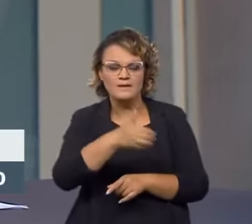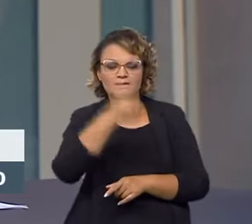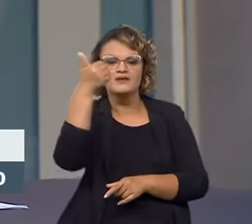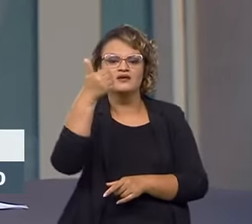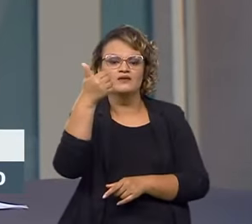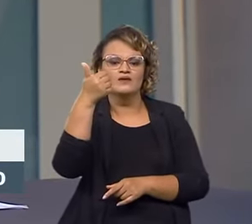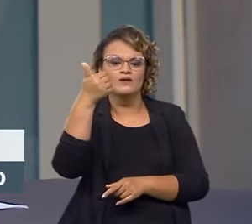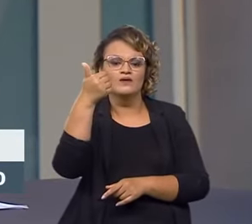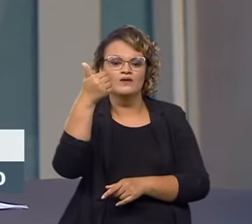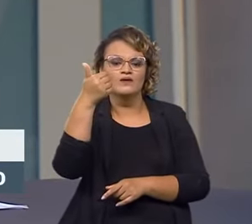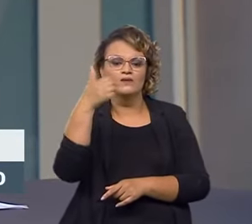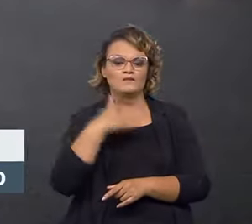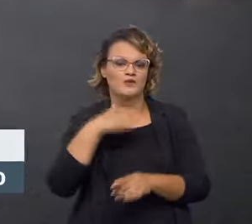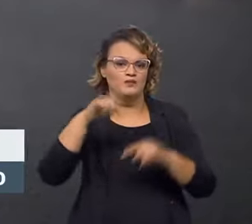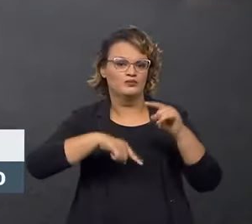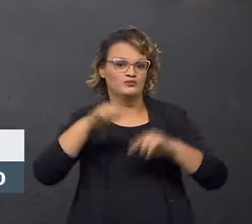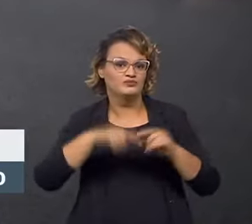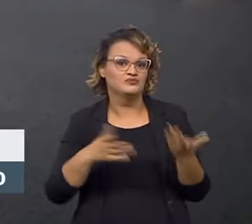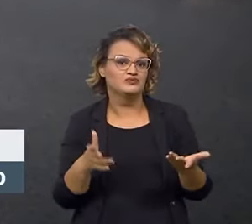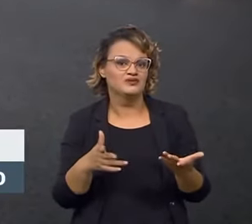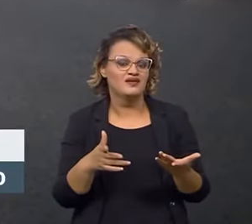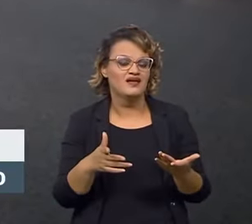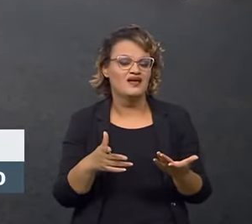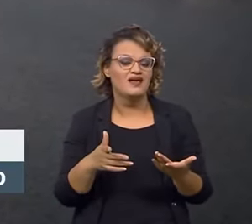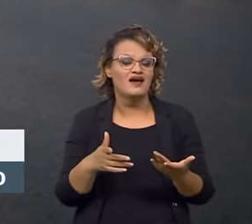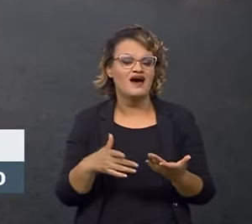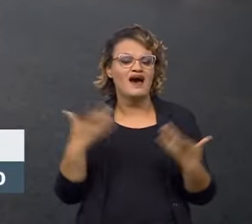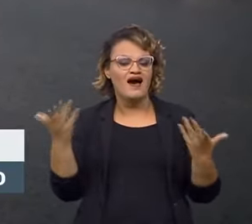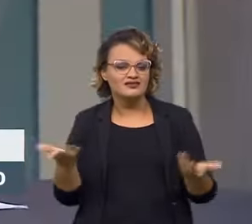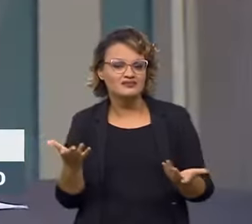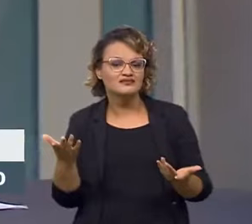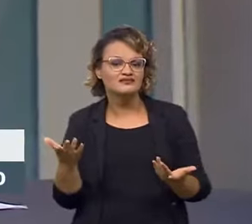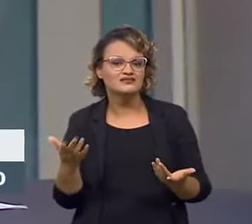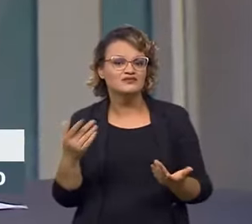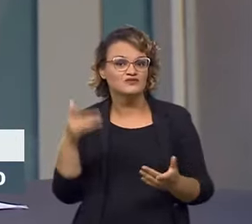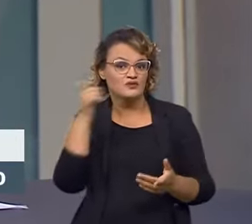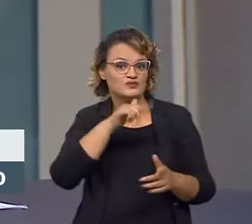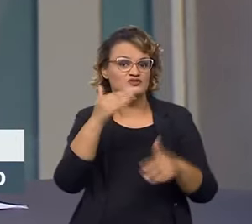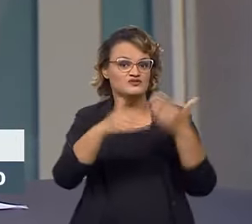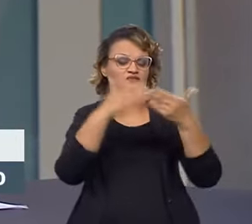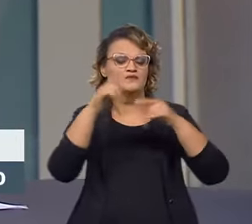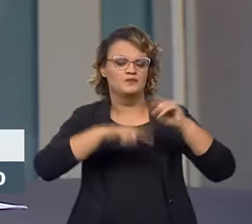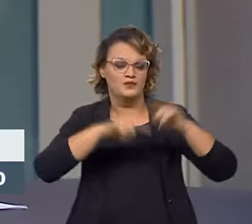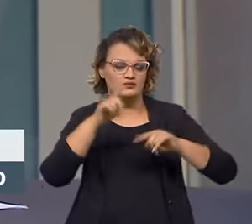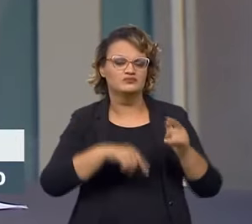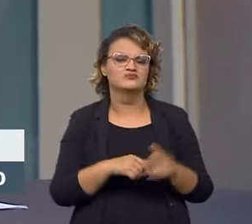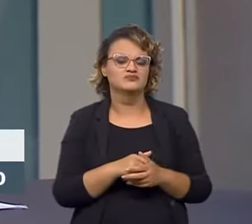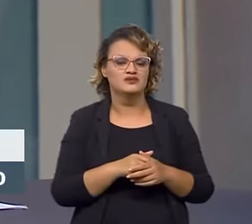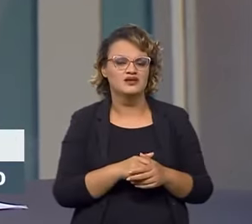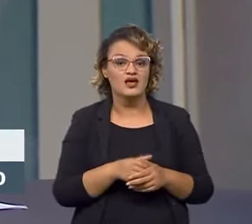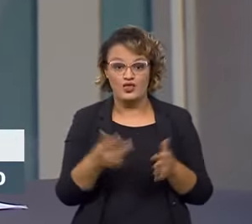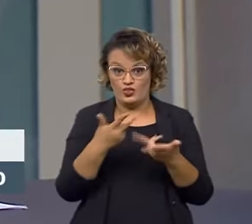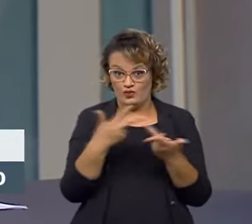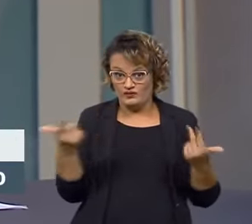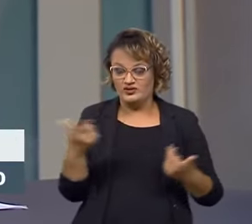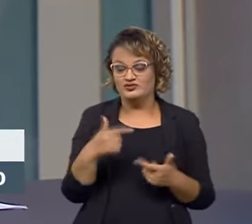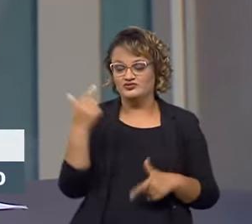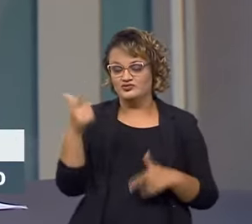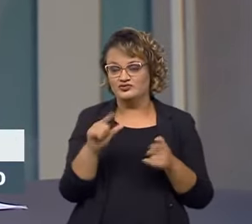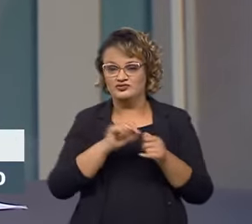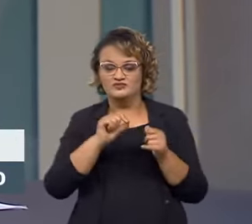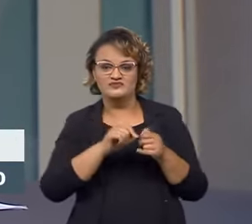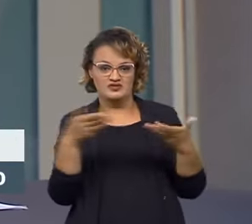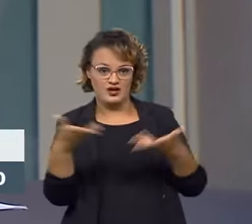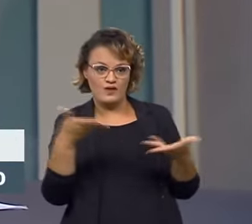o meu produto? Então, você, com a metrologia, você vai desenvolver o produto. E uma novidade que nós estamos trabalhando,